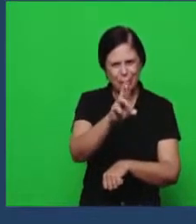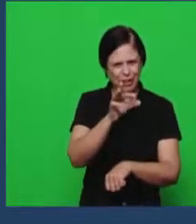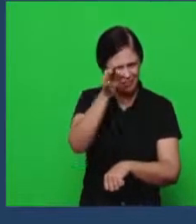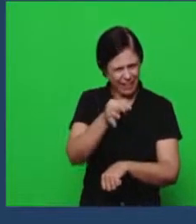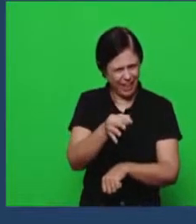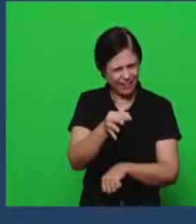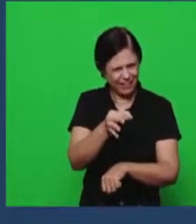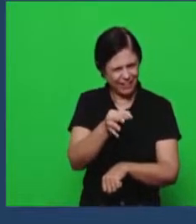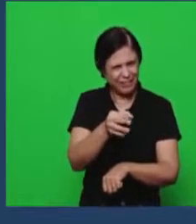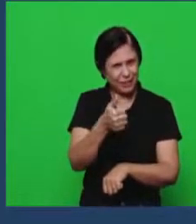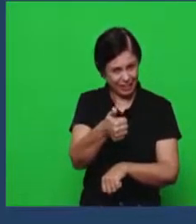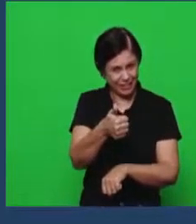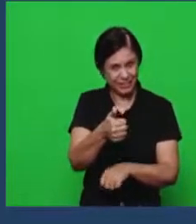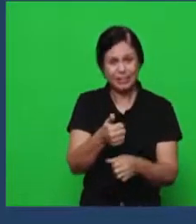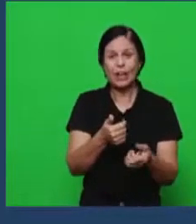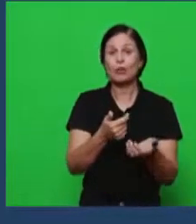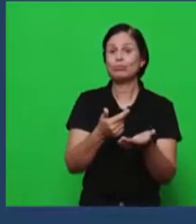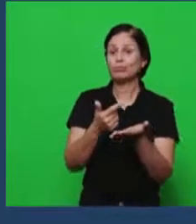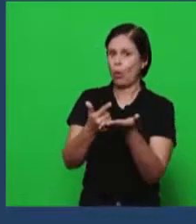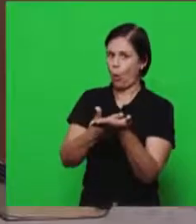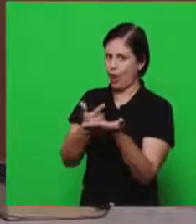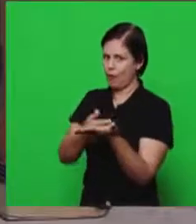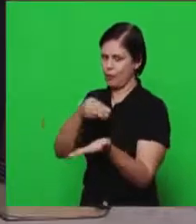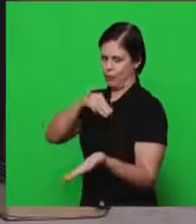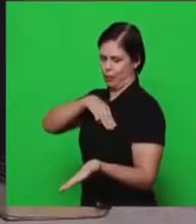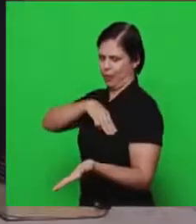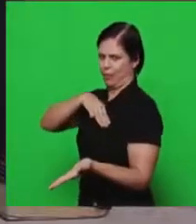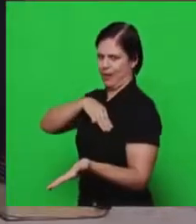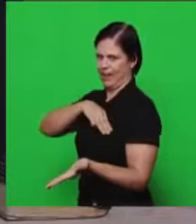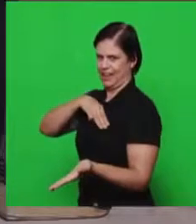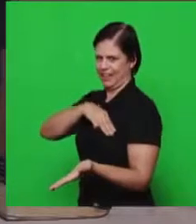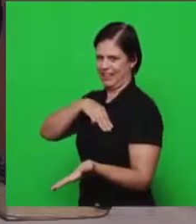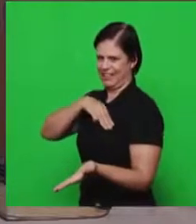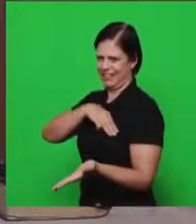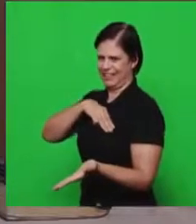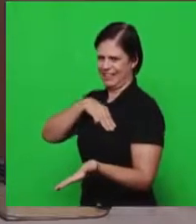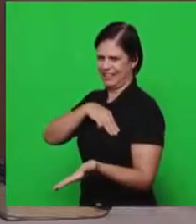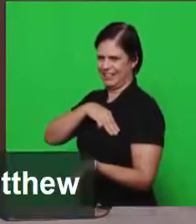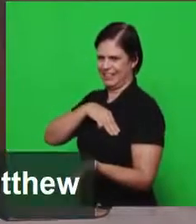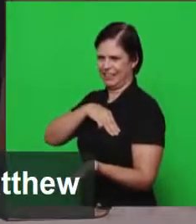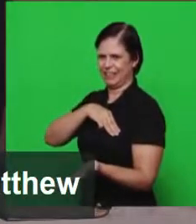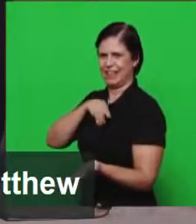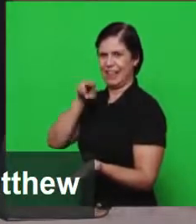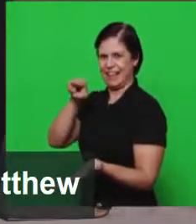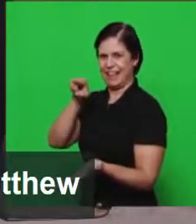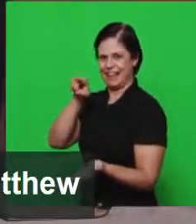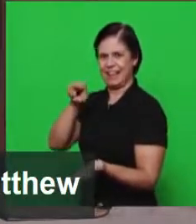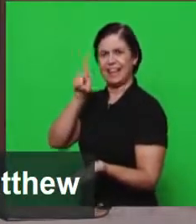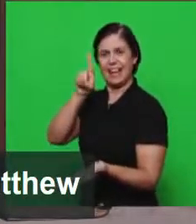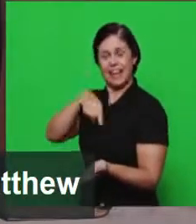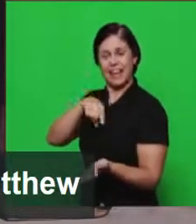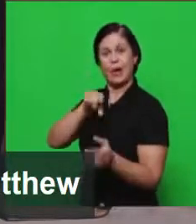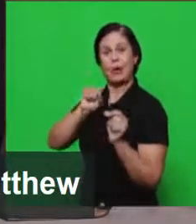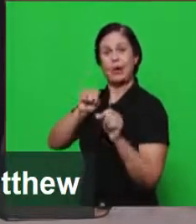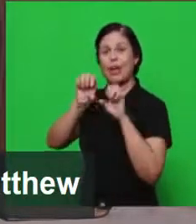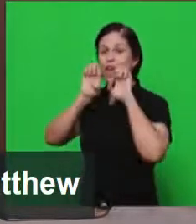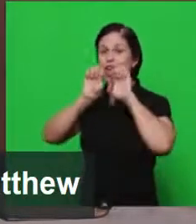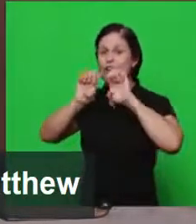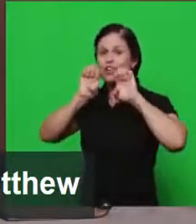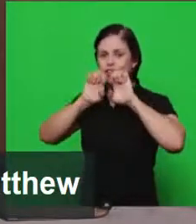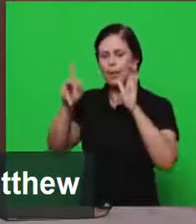vamos lá o livro de mateus é conhecido como o evangelho do